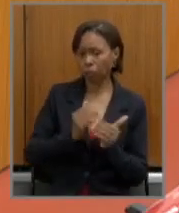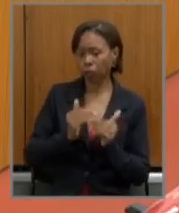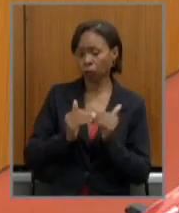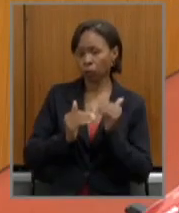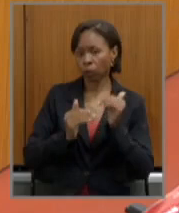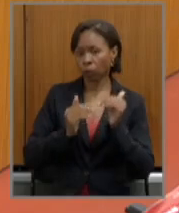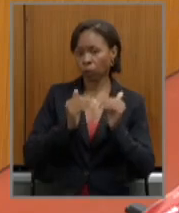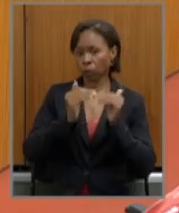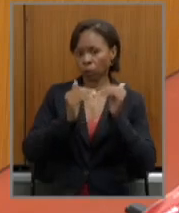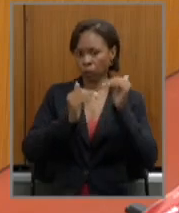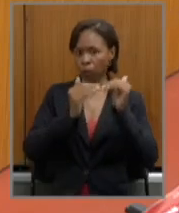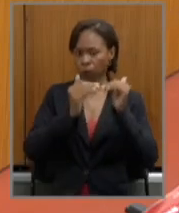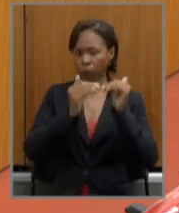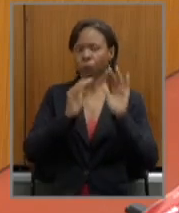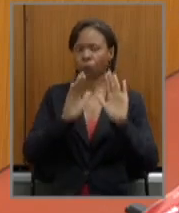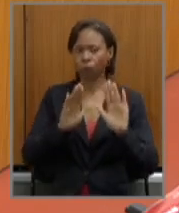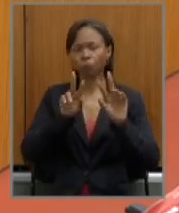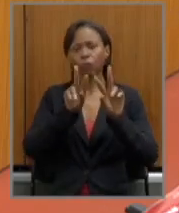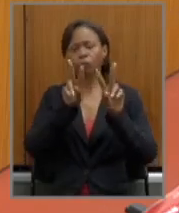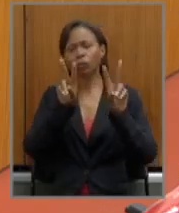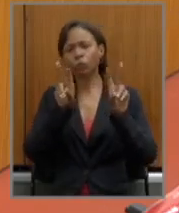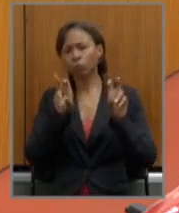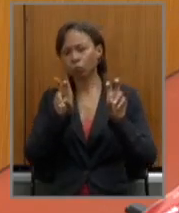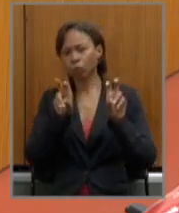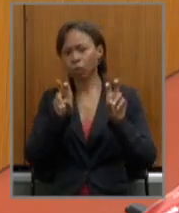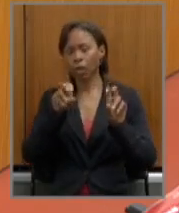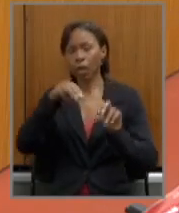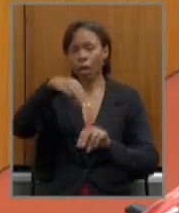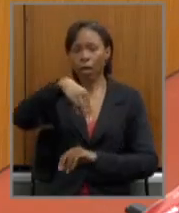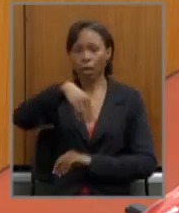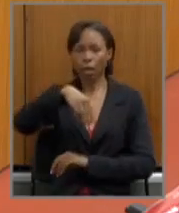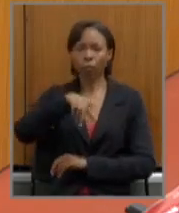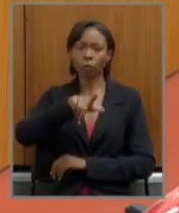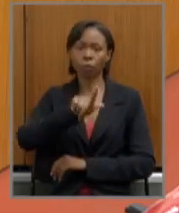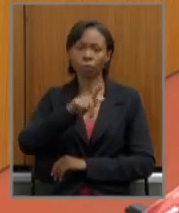com relação a MG PREV